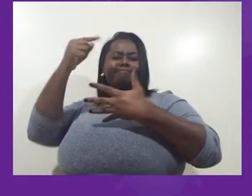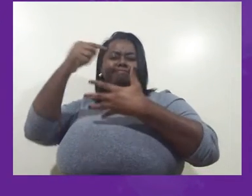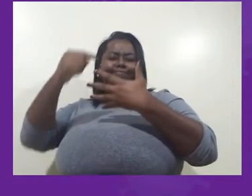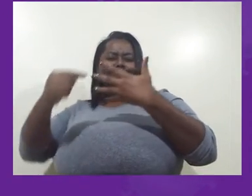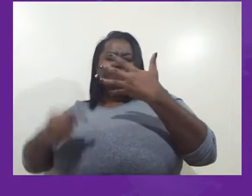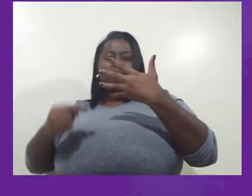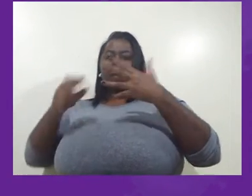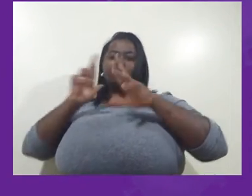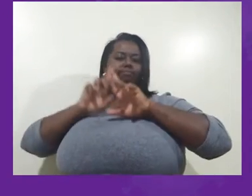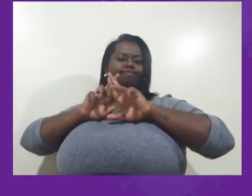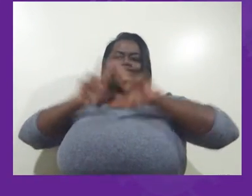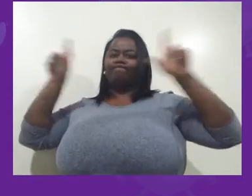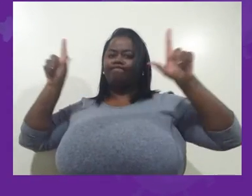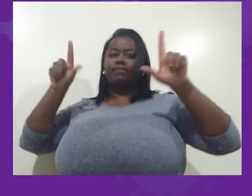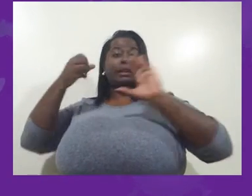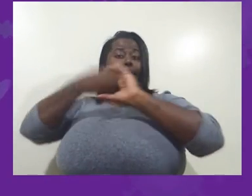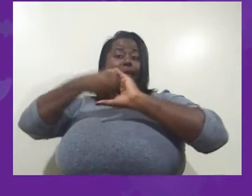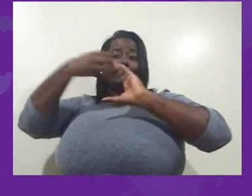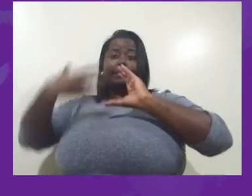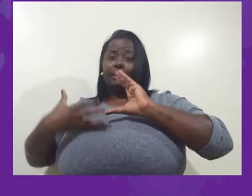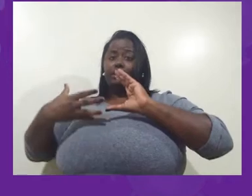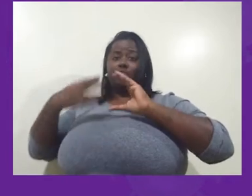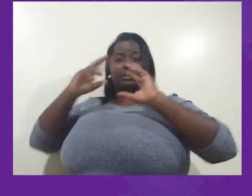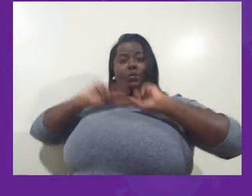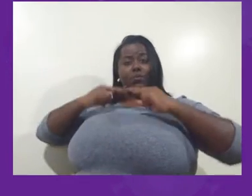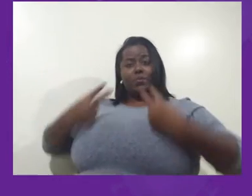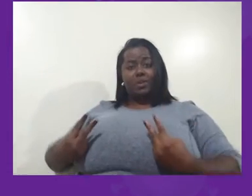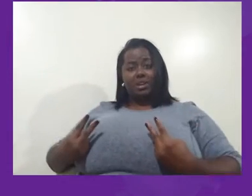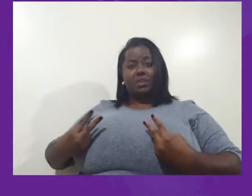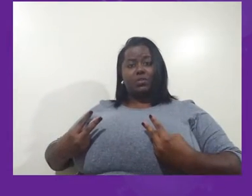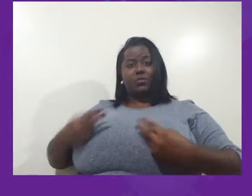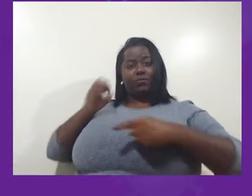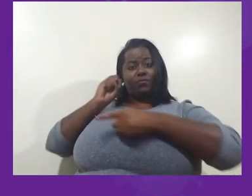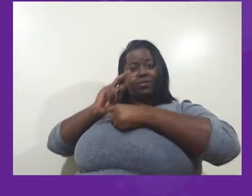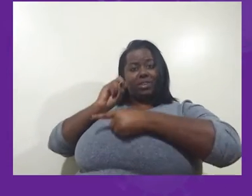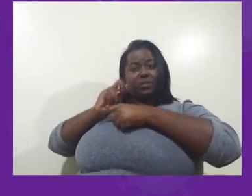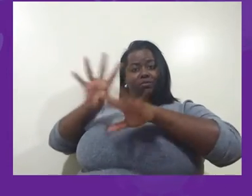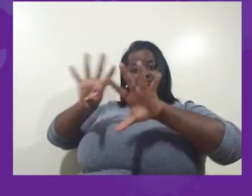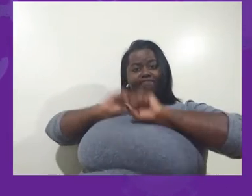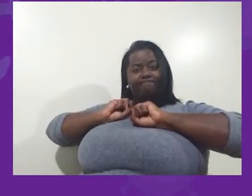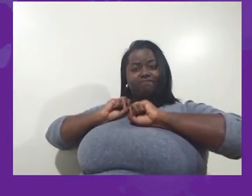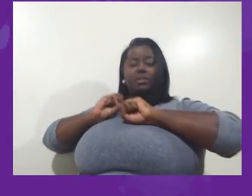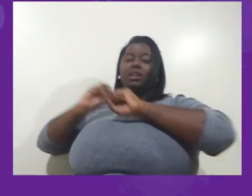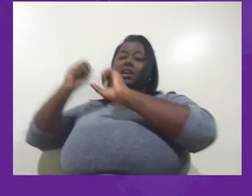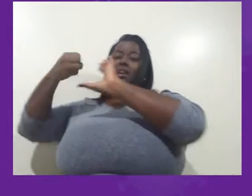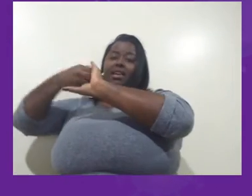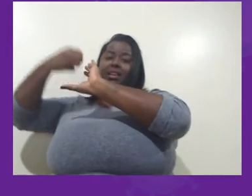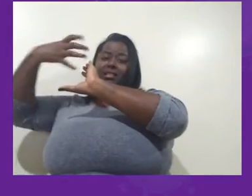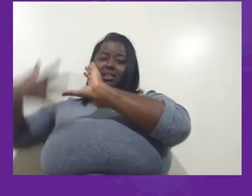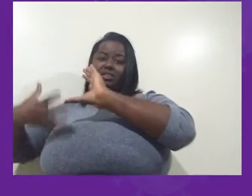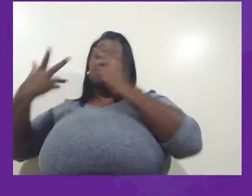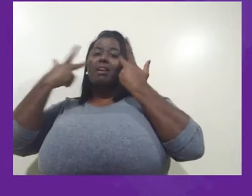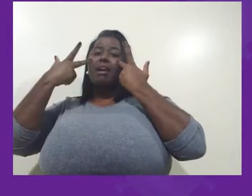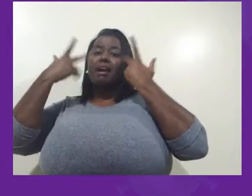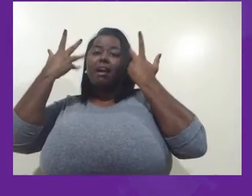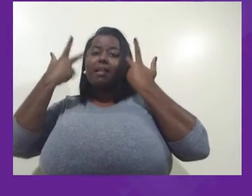Ele pode mudar uma série de características. Então, a hipótese que se tem hoje é essa, de que o vírus